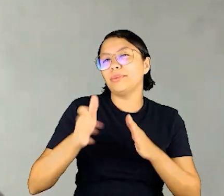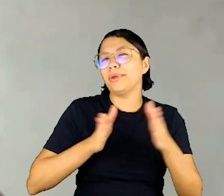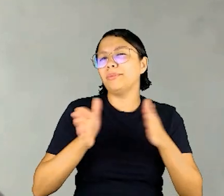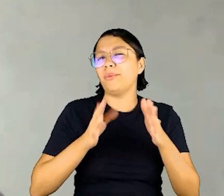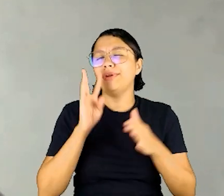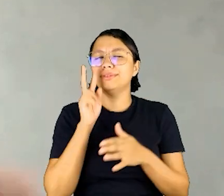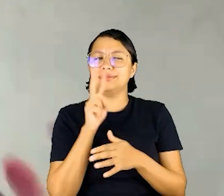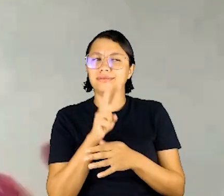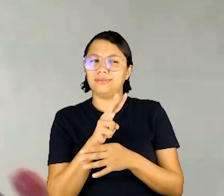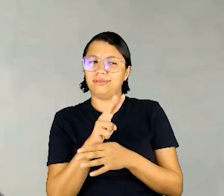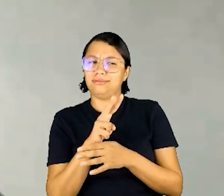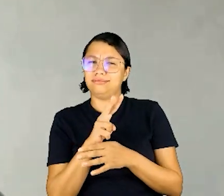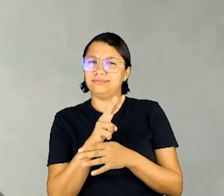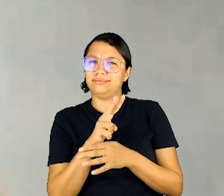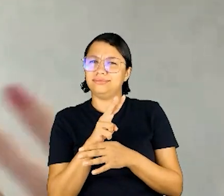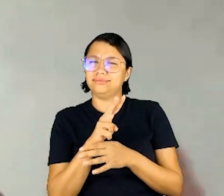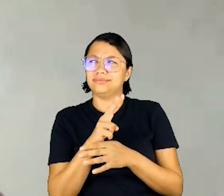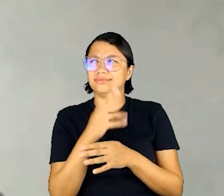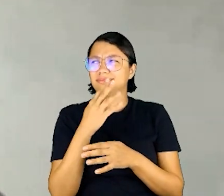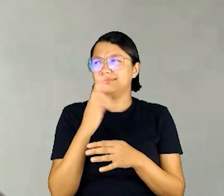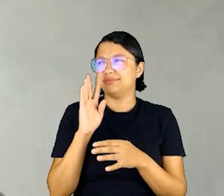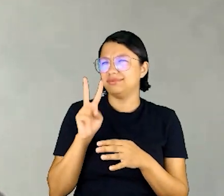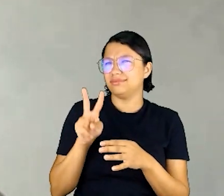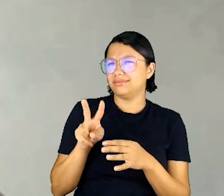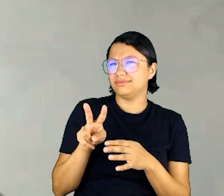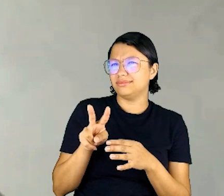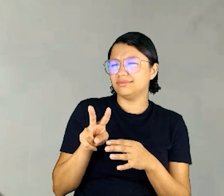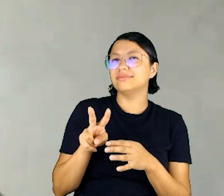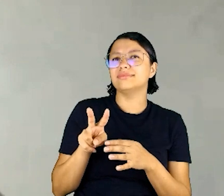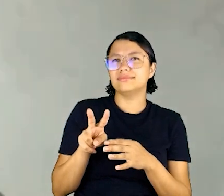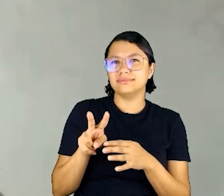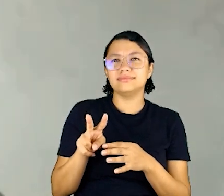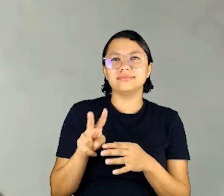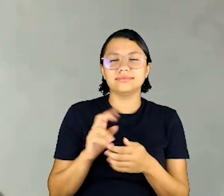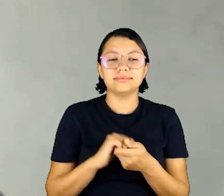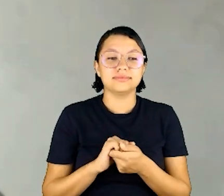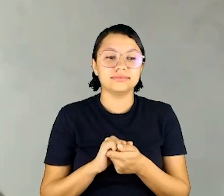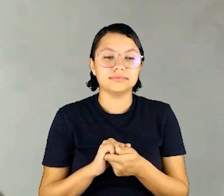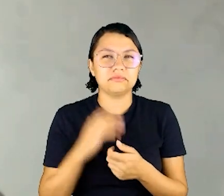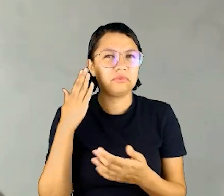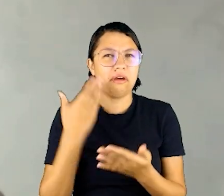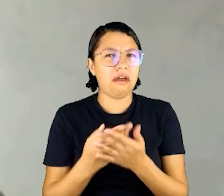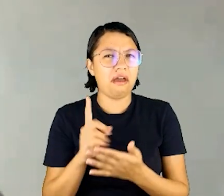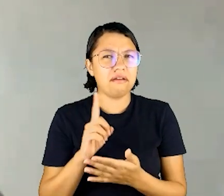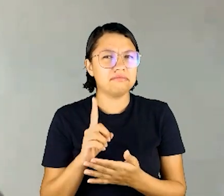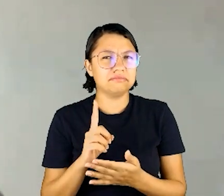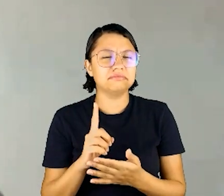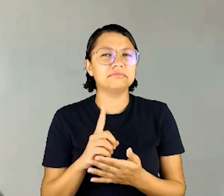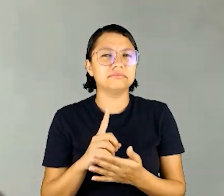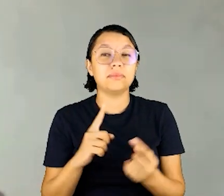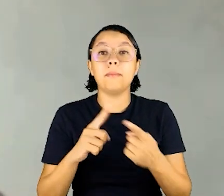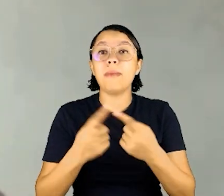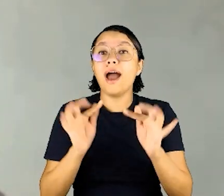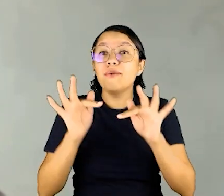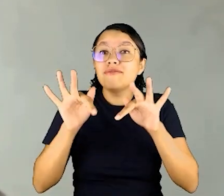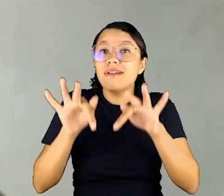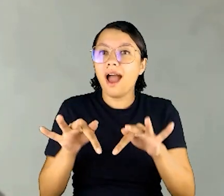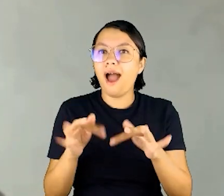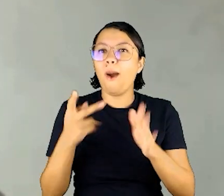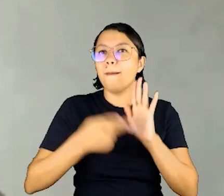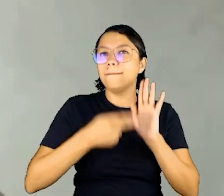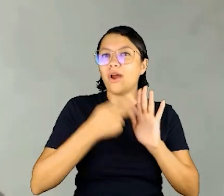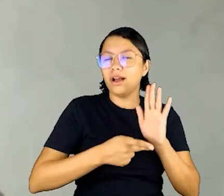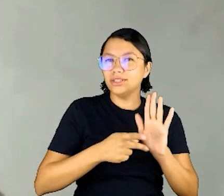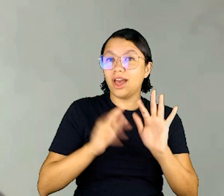às vezes, no primeiro momento, eles nos olham meio torto, meio de forma desconfiada, mas ao fundo e ao